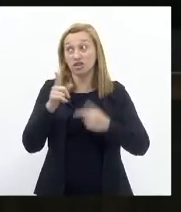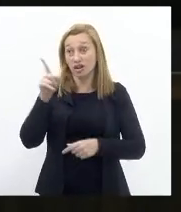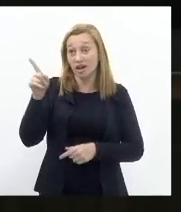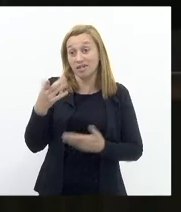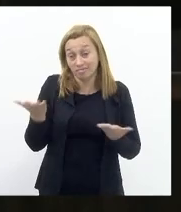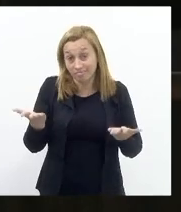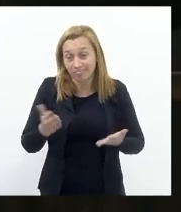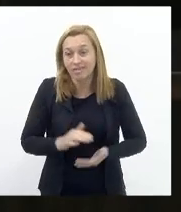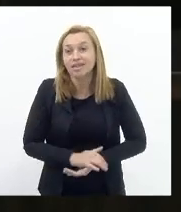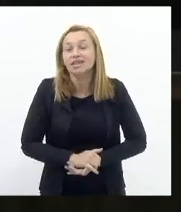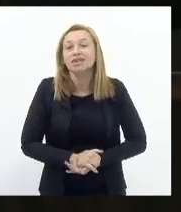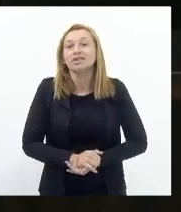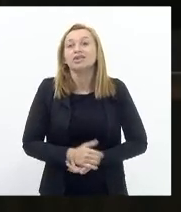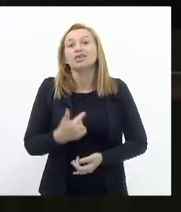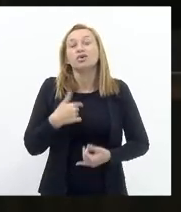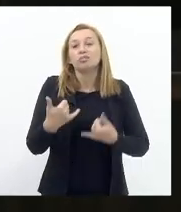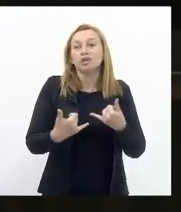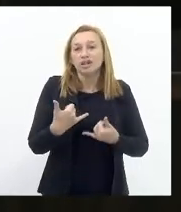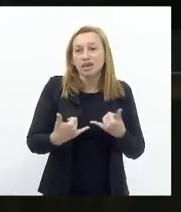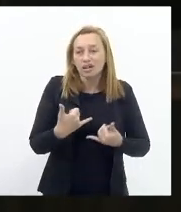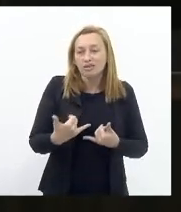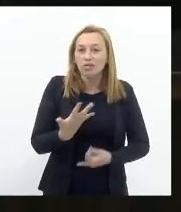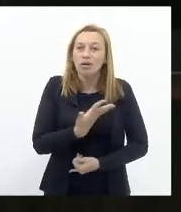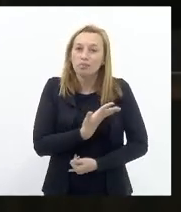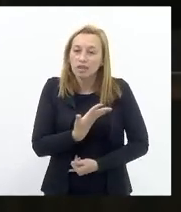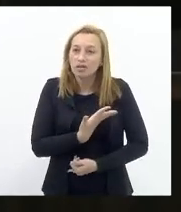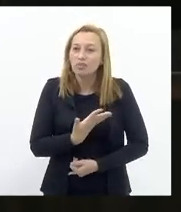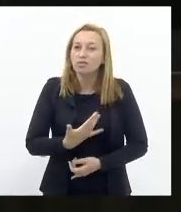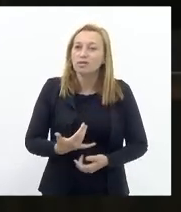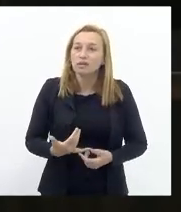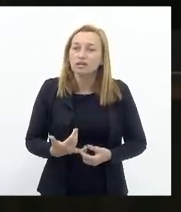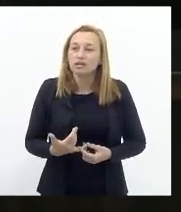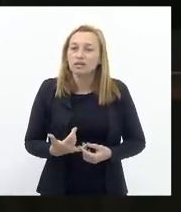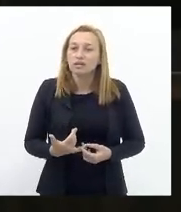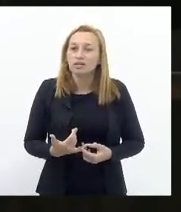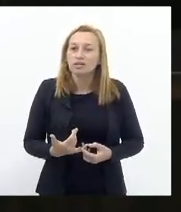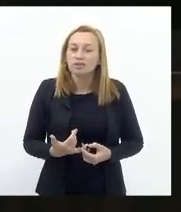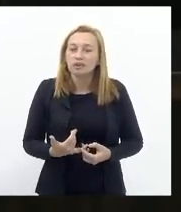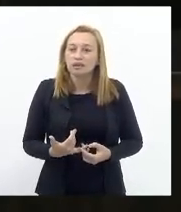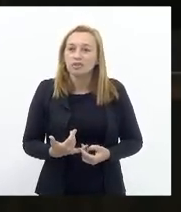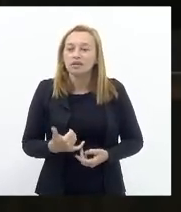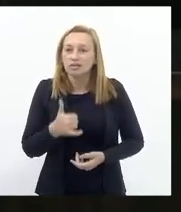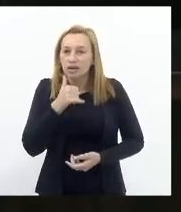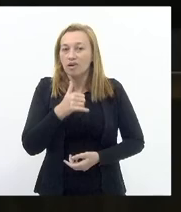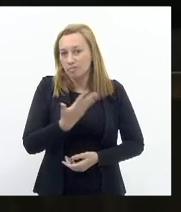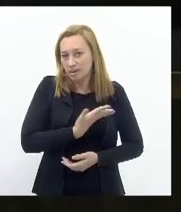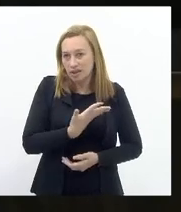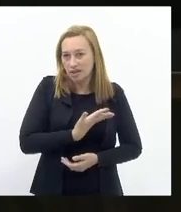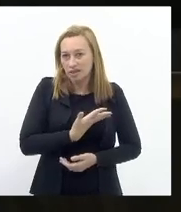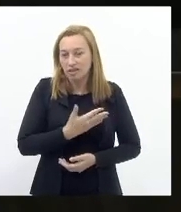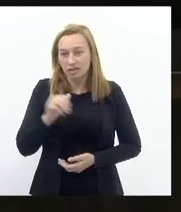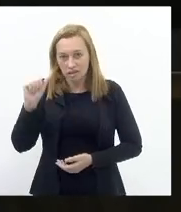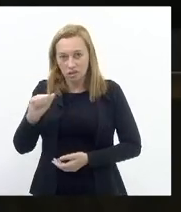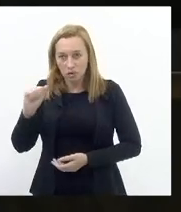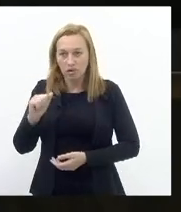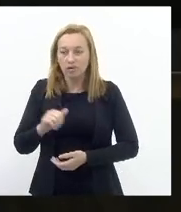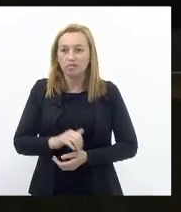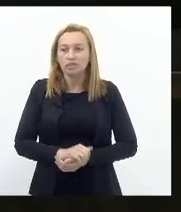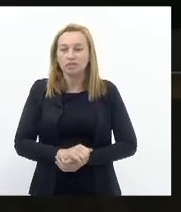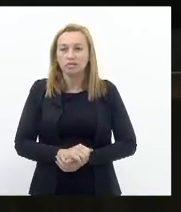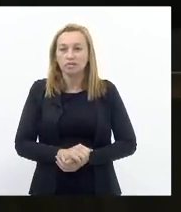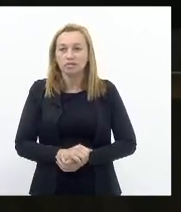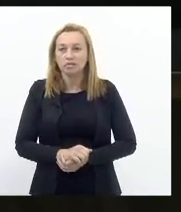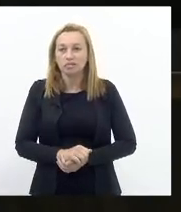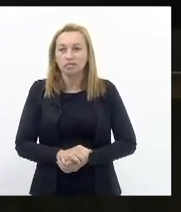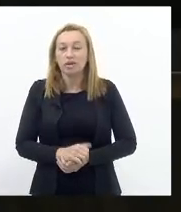Palace E eu brincava Com um colega Que Uma colega Na verdade Uma assessora Que